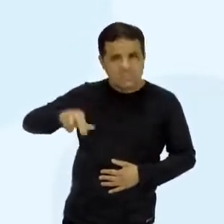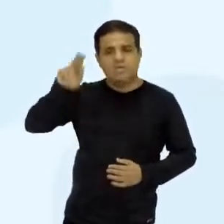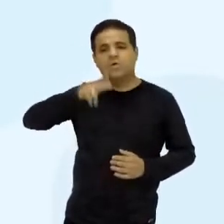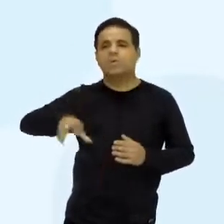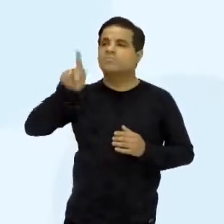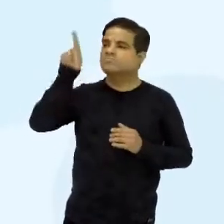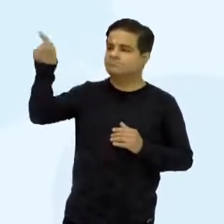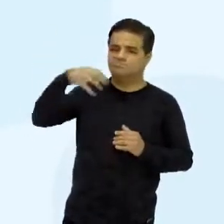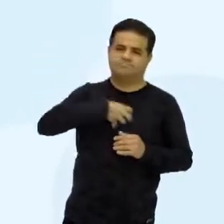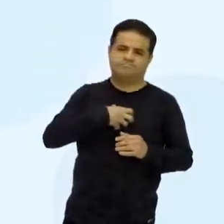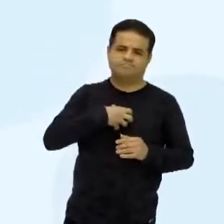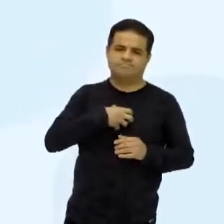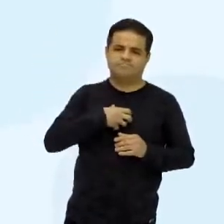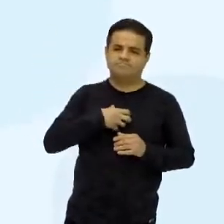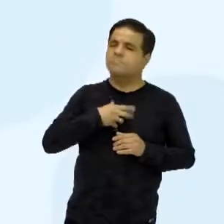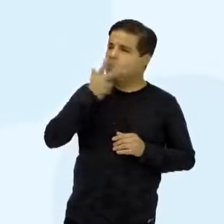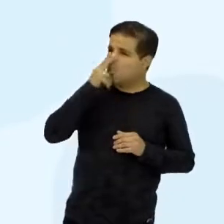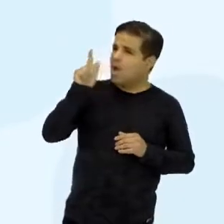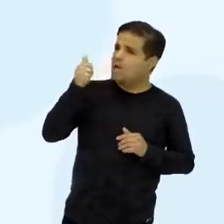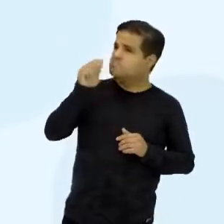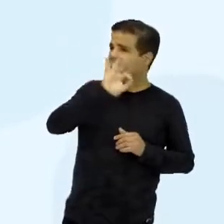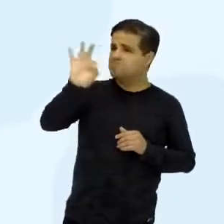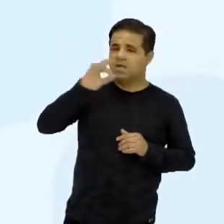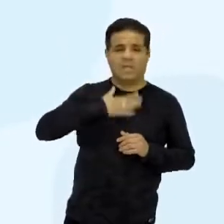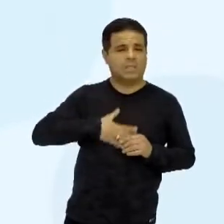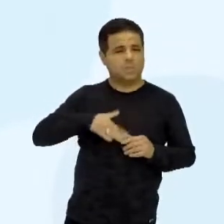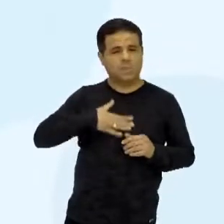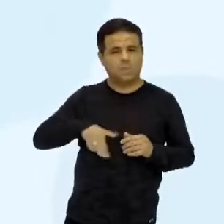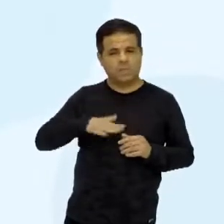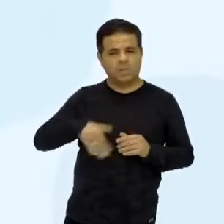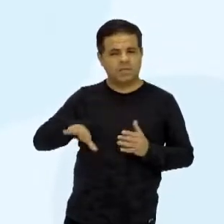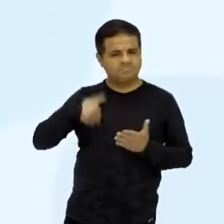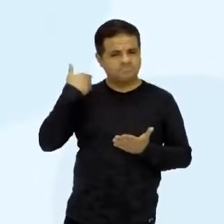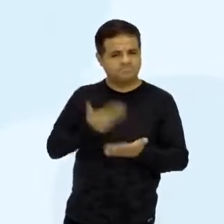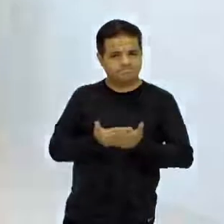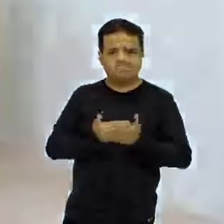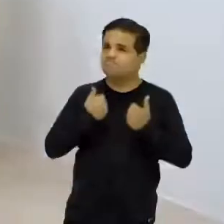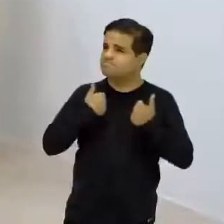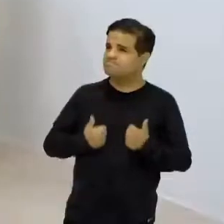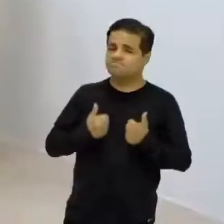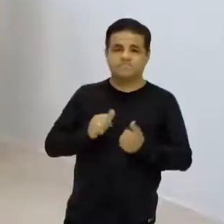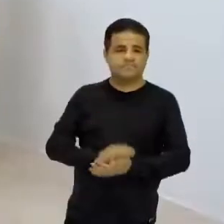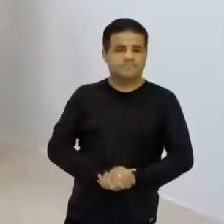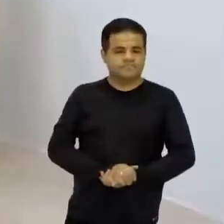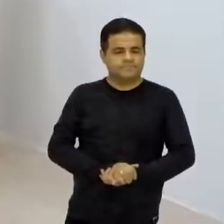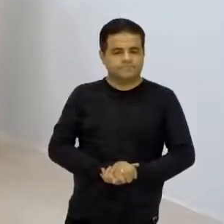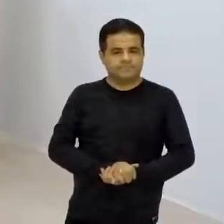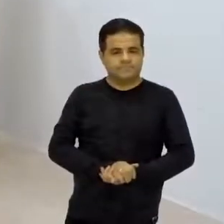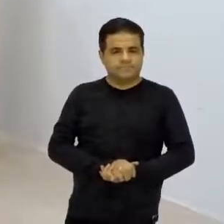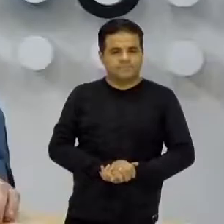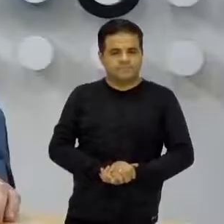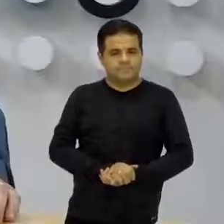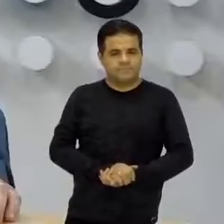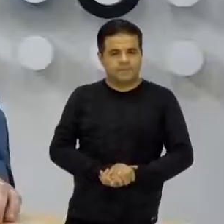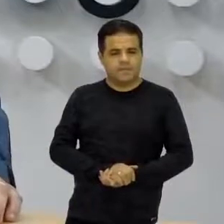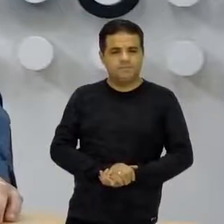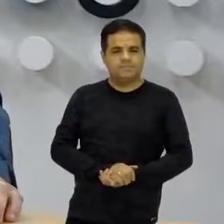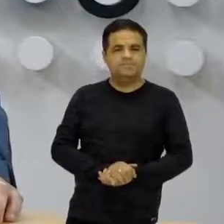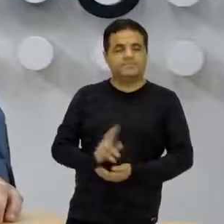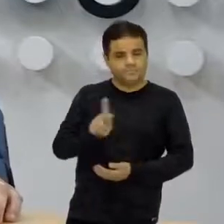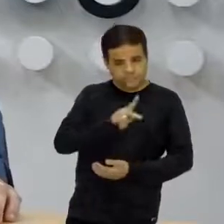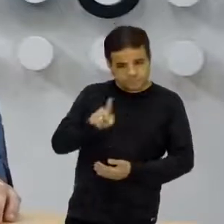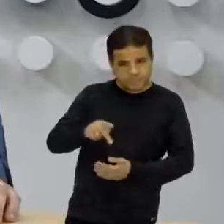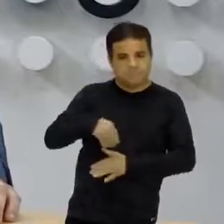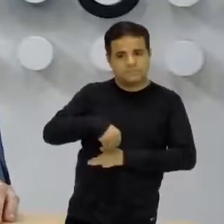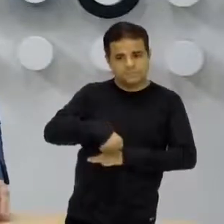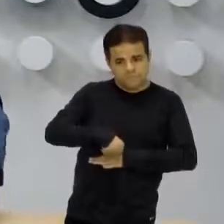uso desses argumentos. Eu acho que ficou tranquilo até aqui, né, prof? Sim, verdade. O professor José Henrique está dando mais sinônimos, né?